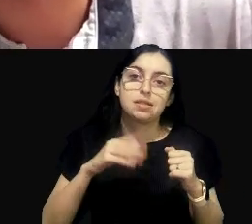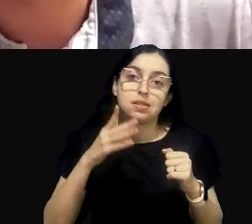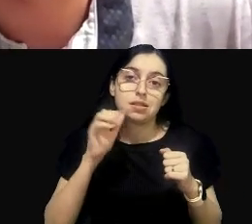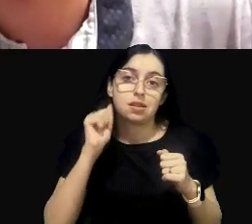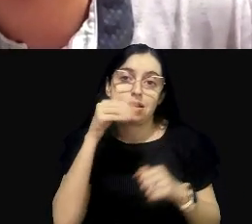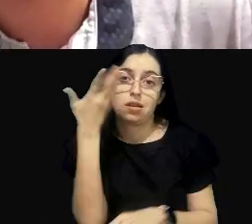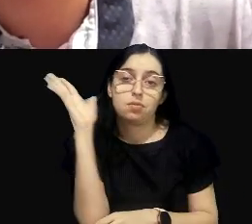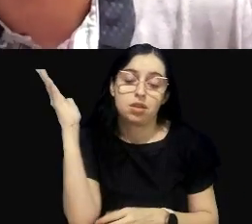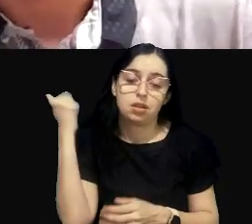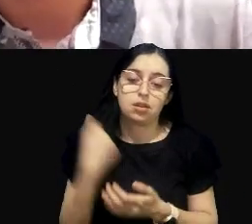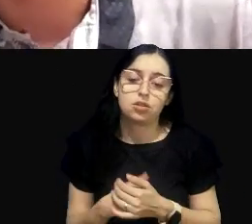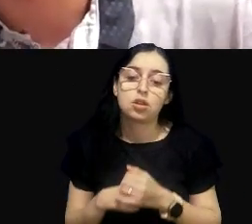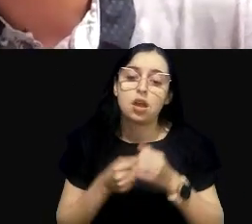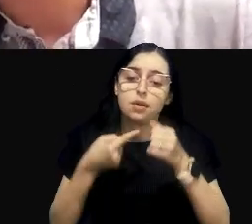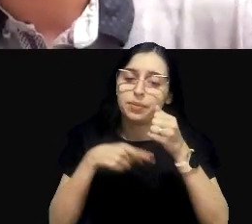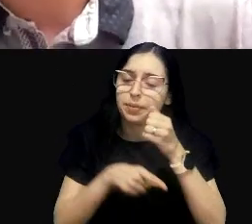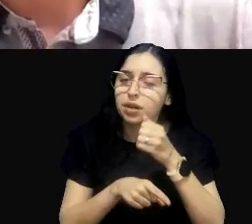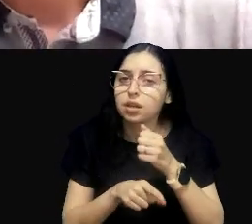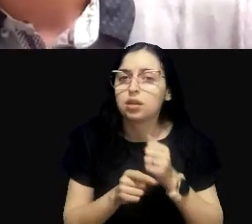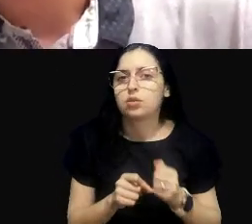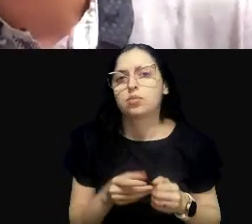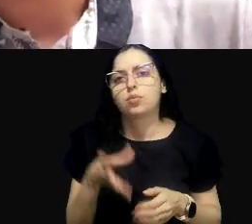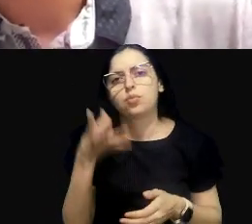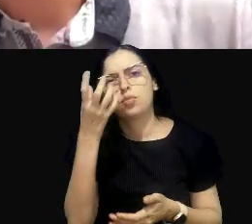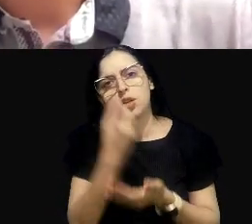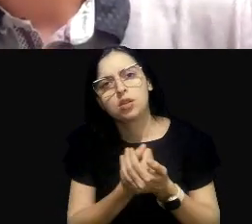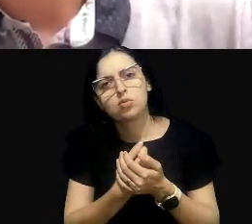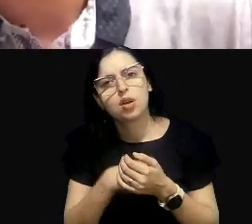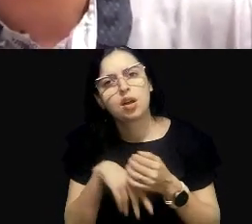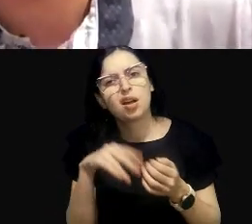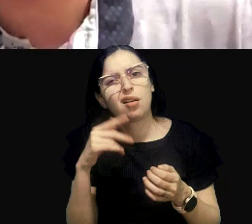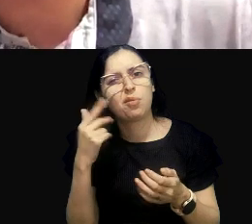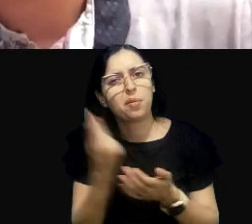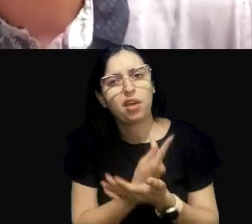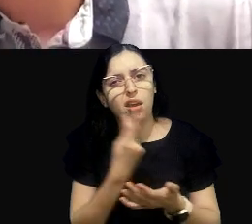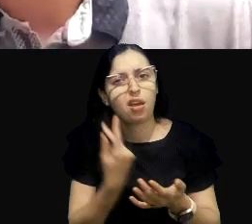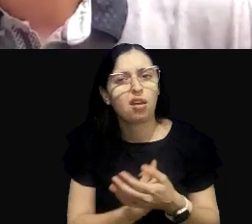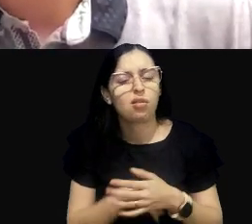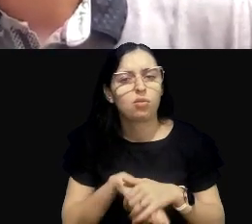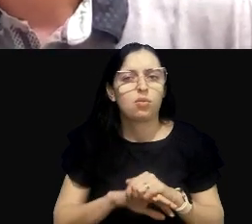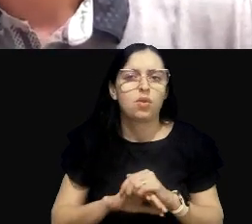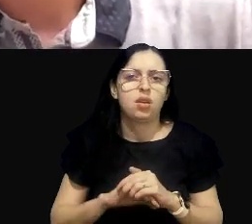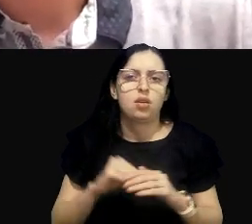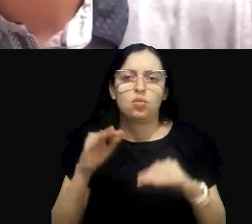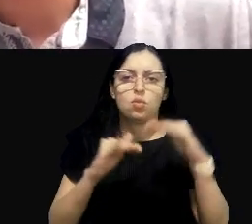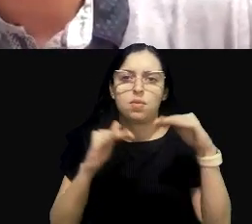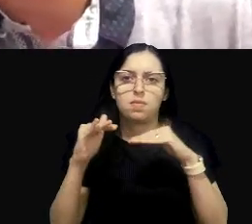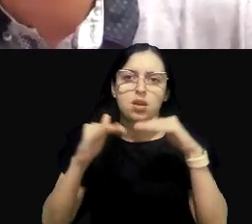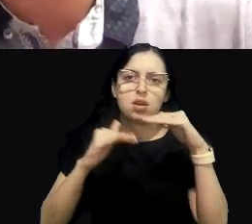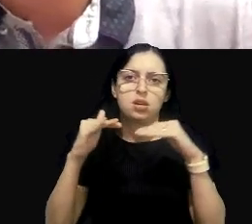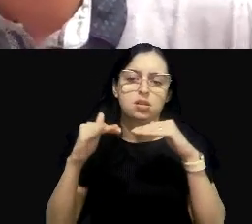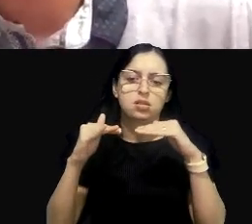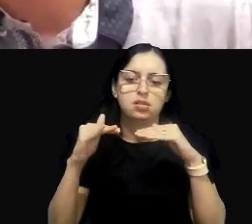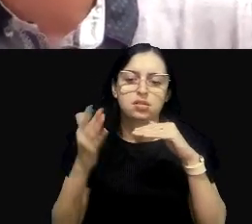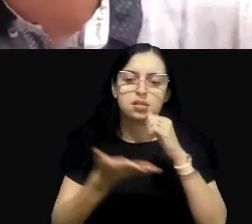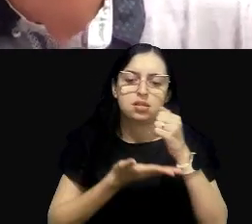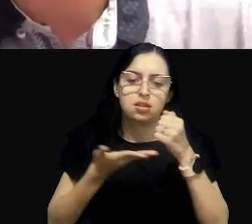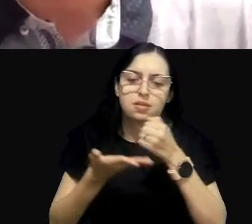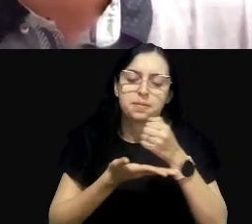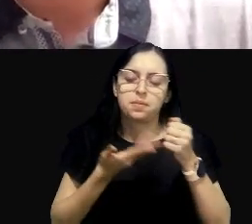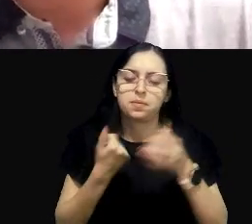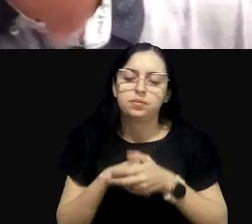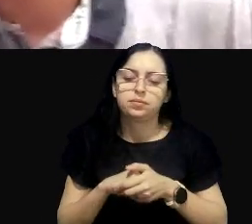para que a gente, justamente, apure o dano, faça uma perícia, tenha uma base para comparação, consiga arbitrar